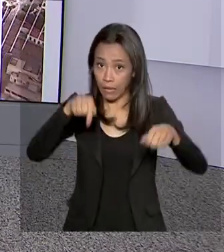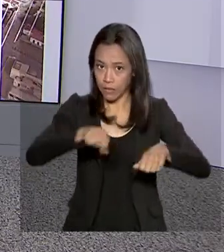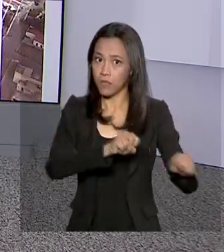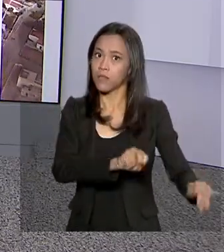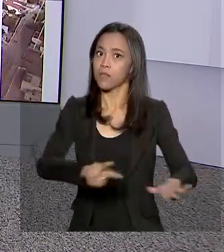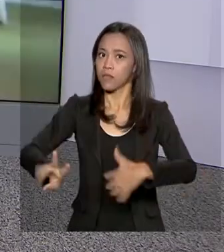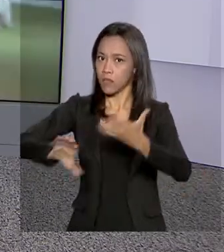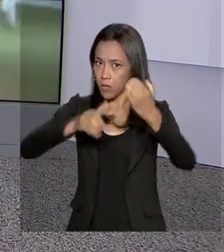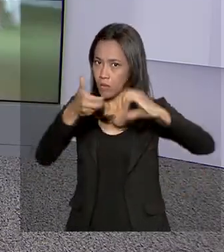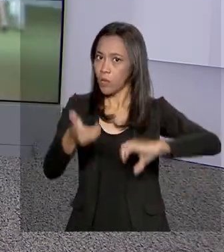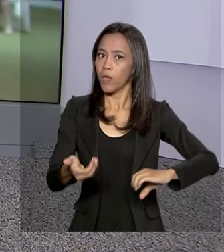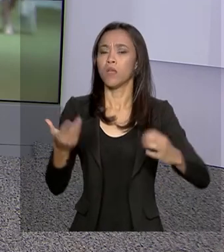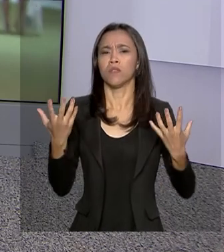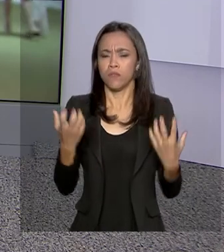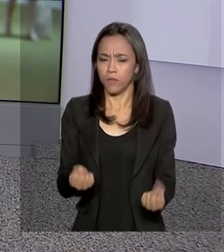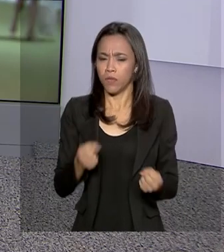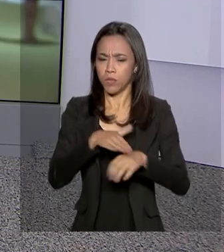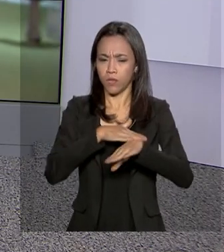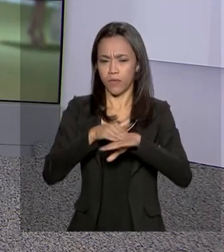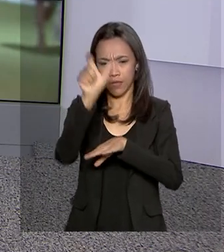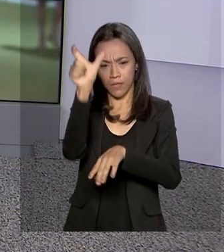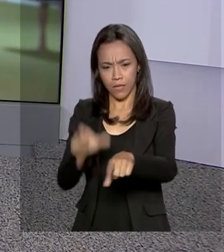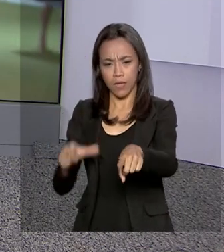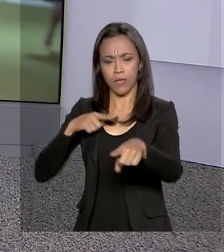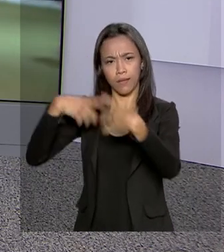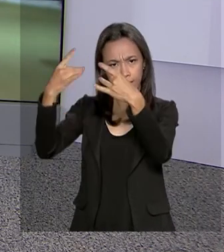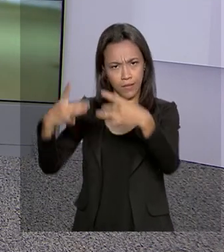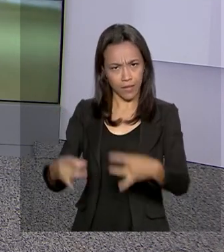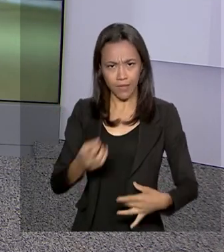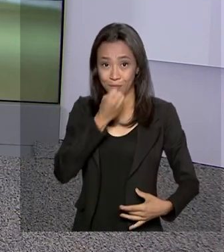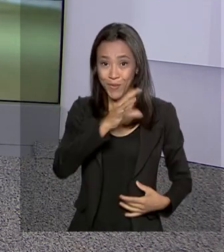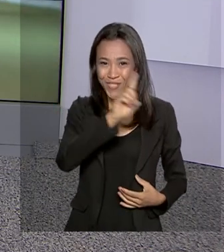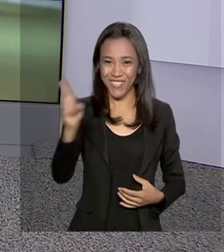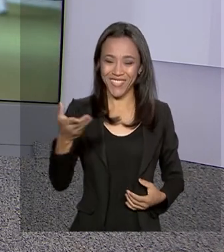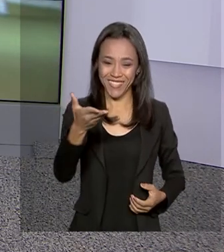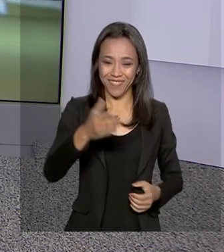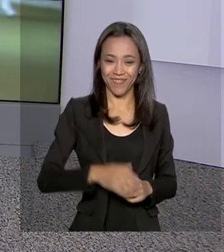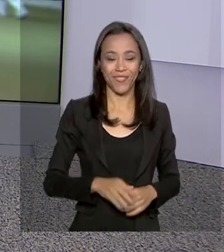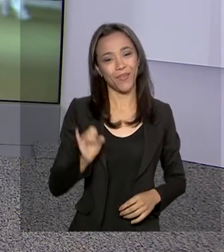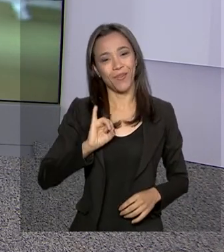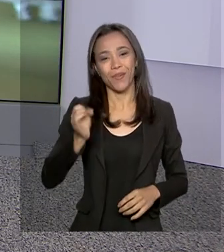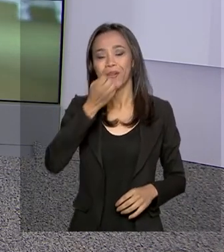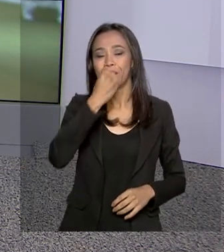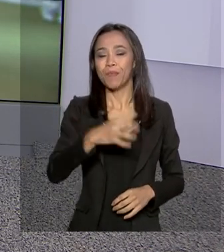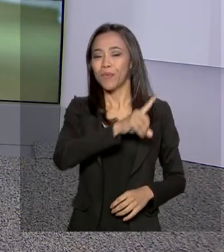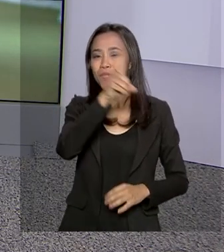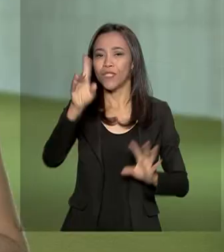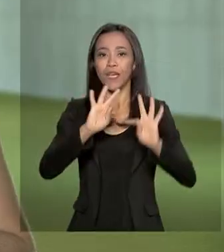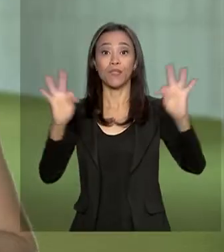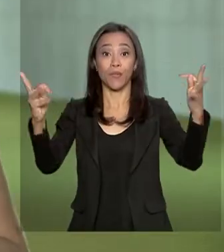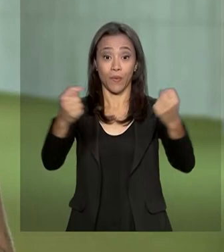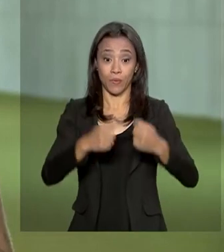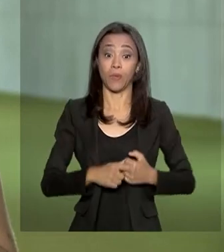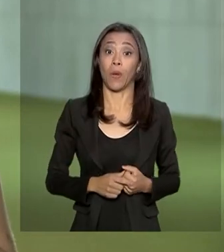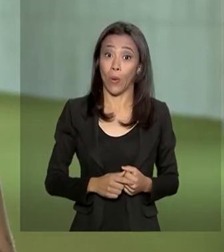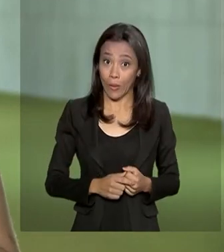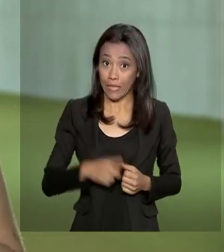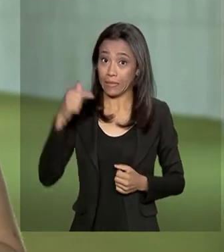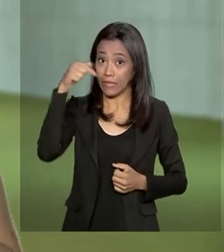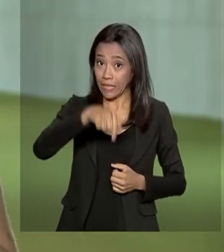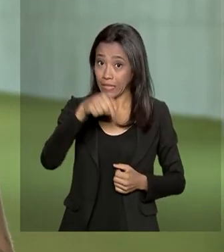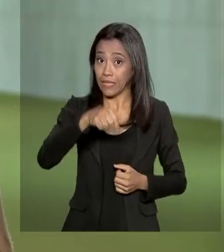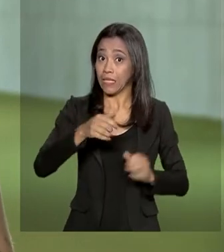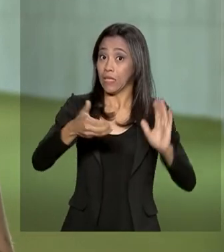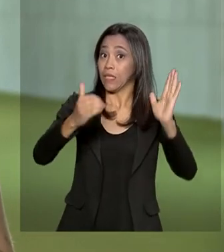conversar com Selma Dias, ela traz os detalhes pra gente. Olá Selma, bom dia pra você. Renata, bom dia a você, bom dia a todos. Olha, no Senado as